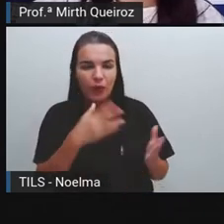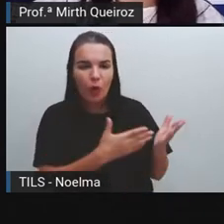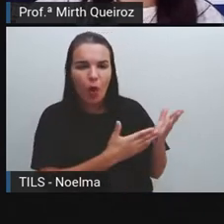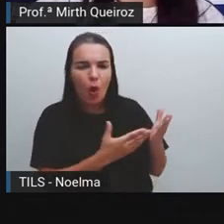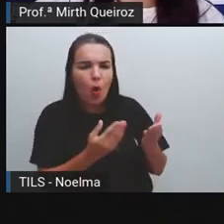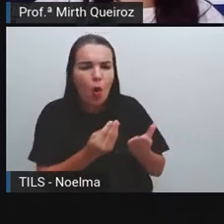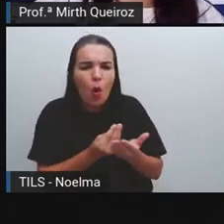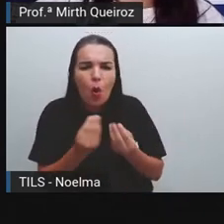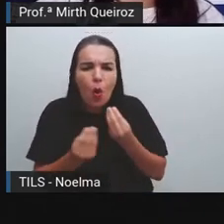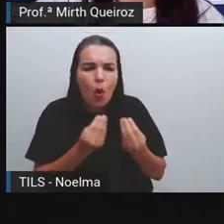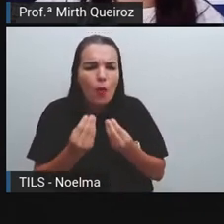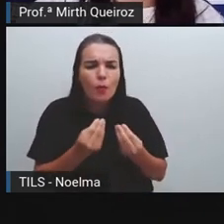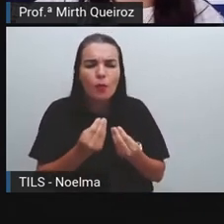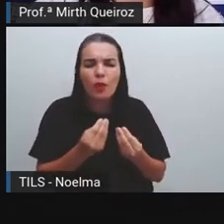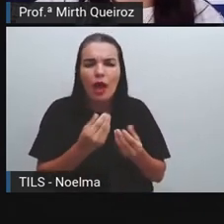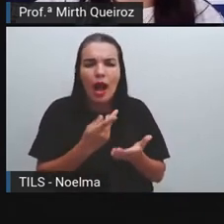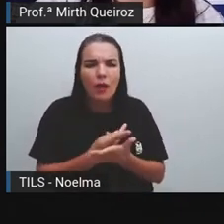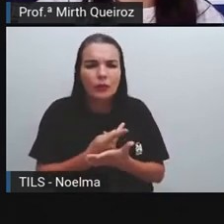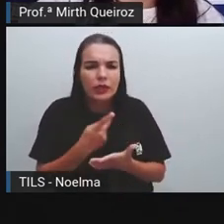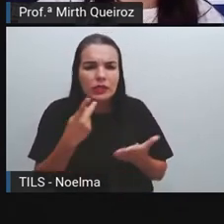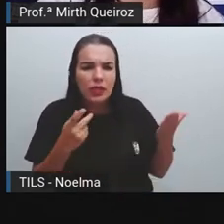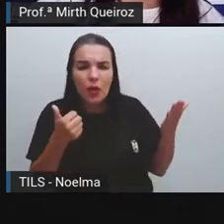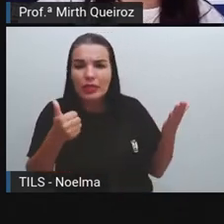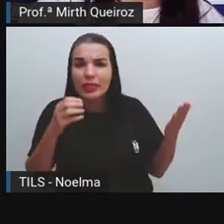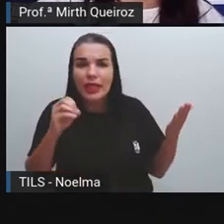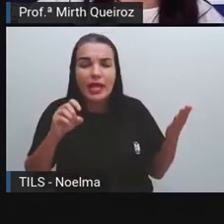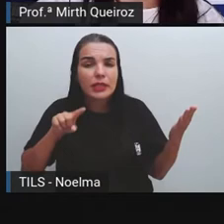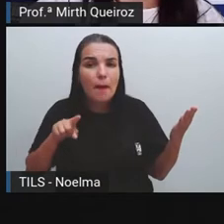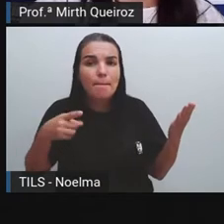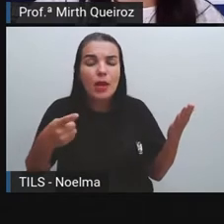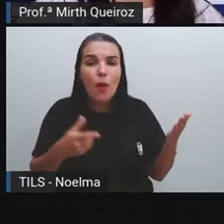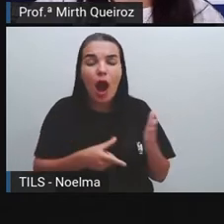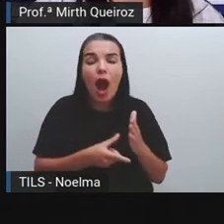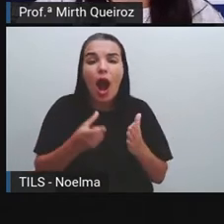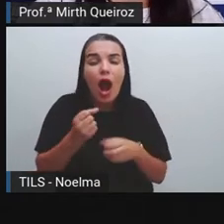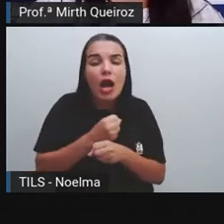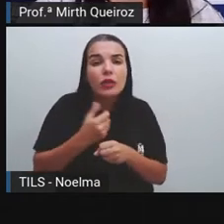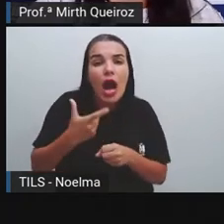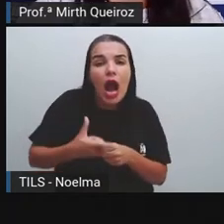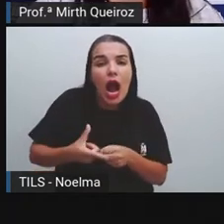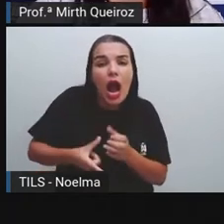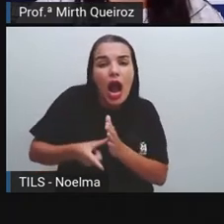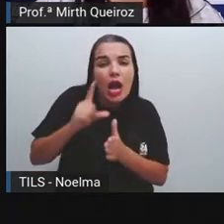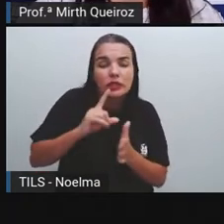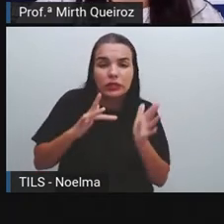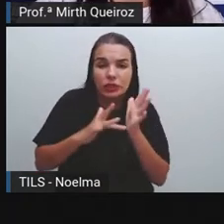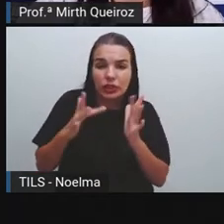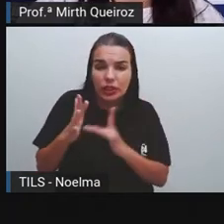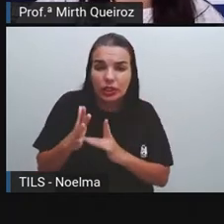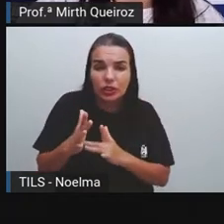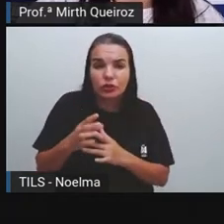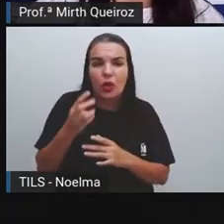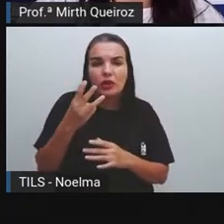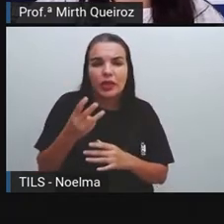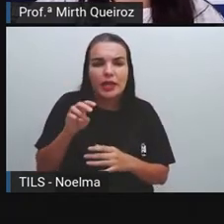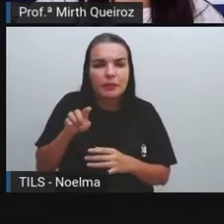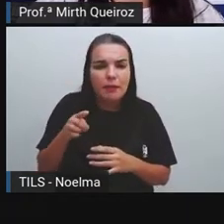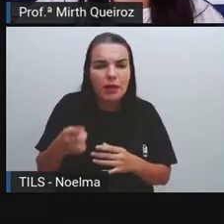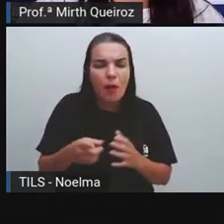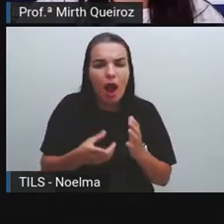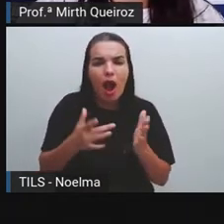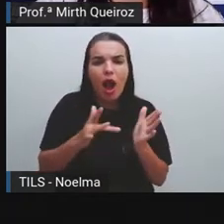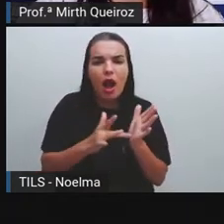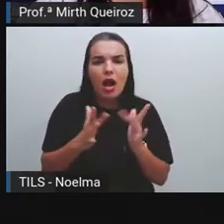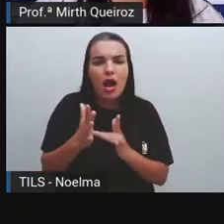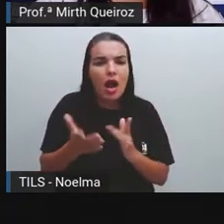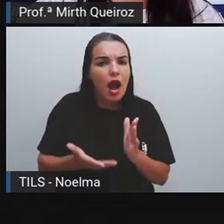aconteceu a evolução dessa roda aí, dez mil anos antes de Cristo, três mil e quinhentos anos antes de Cristo, mil e oitocentos e